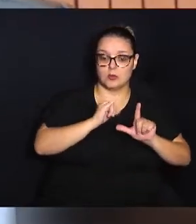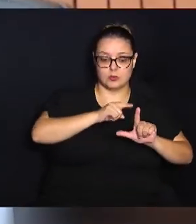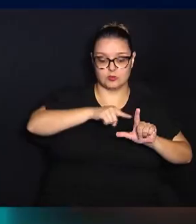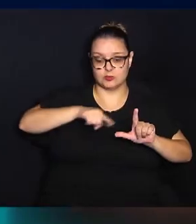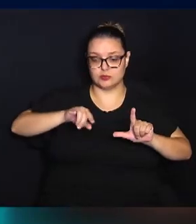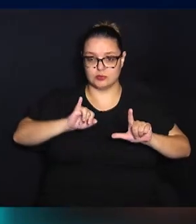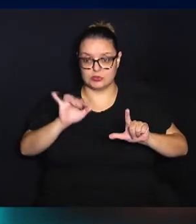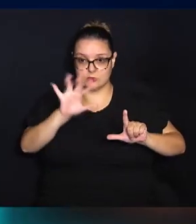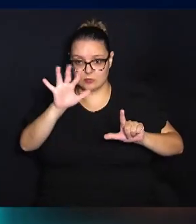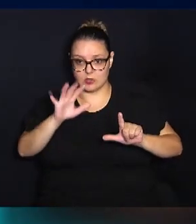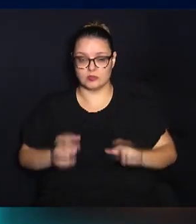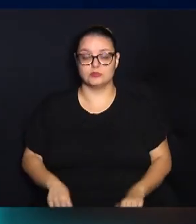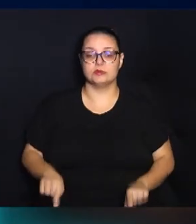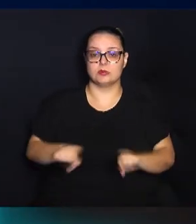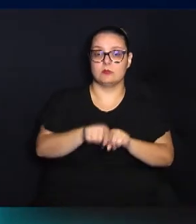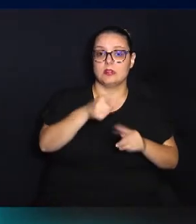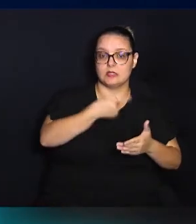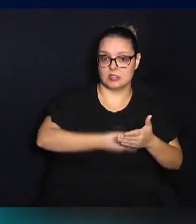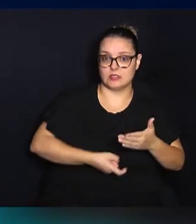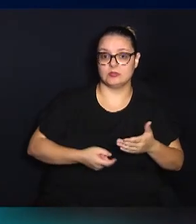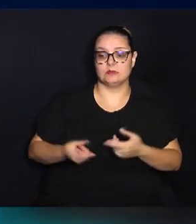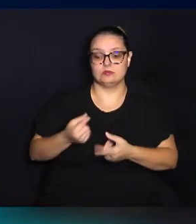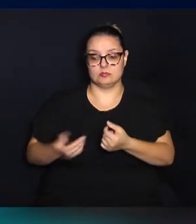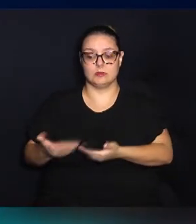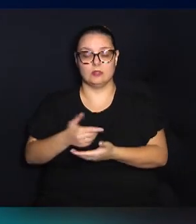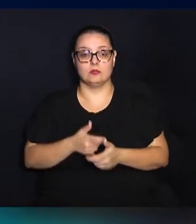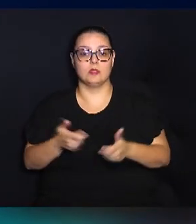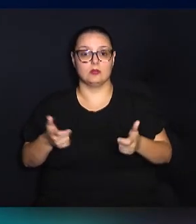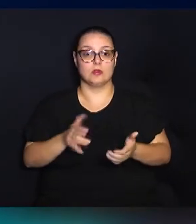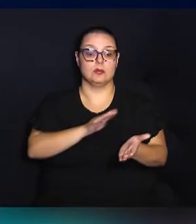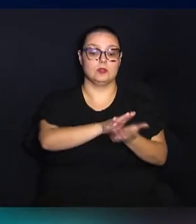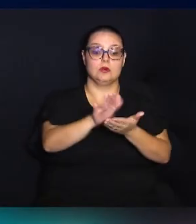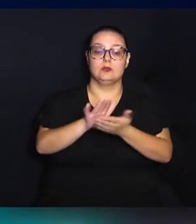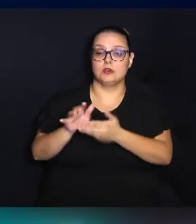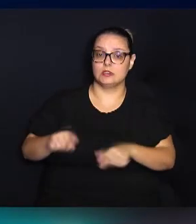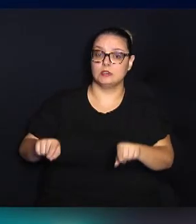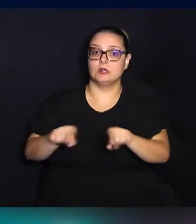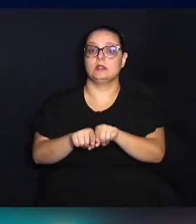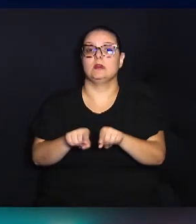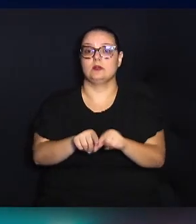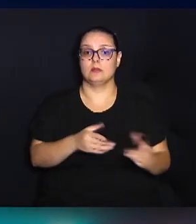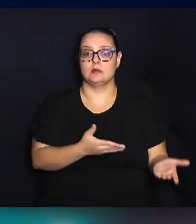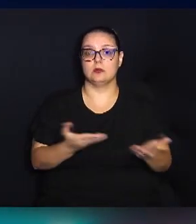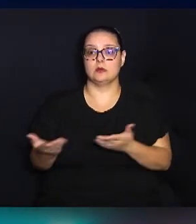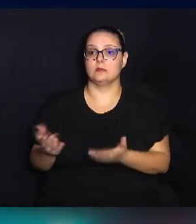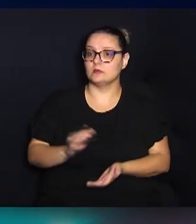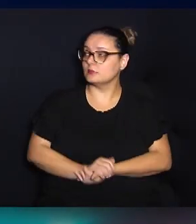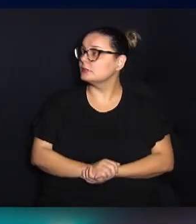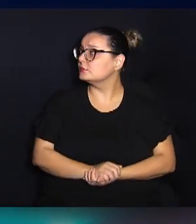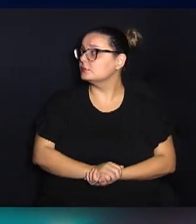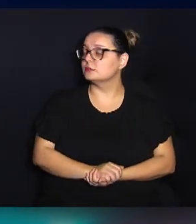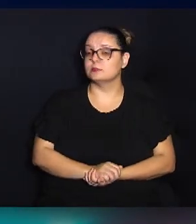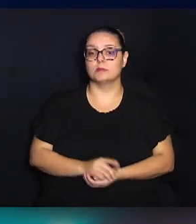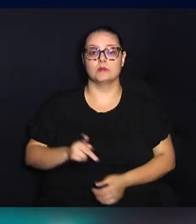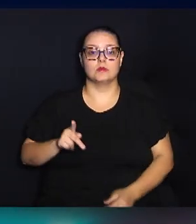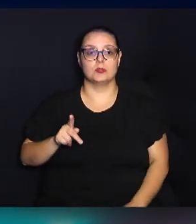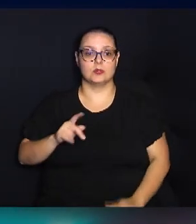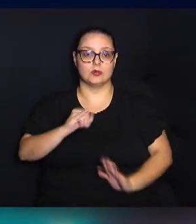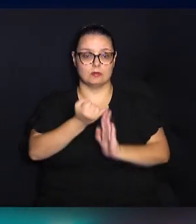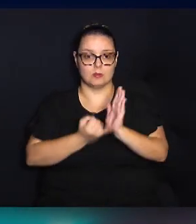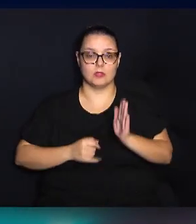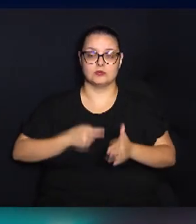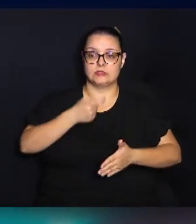arrecadação, e o gasto com os diferentes tipos de despesas também foram apresentados. Impostos e taxas foi